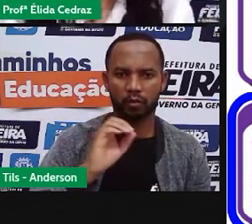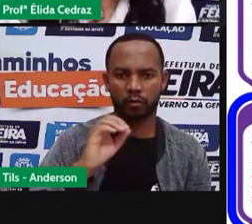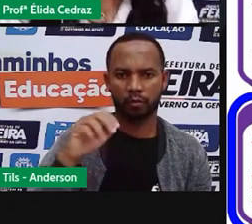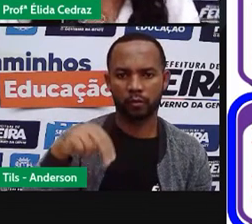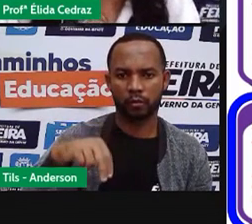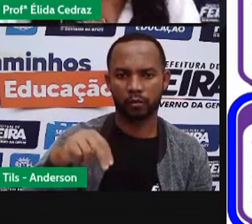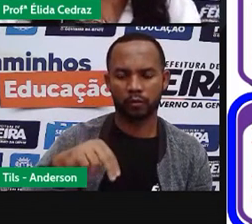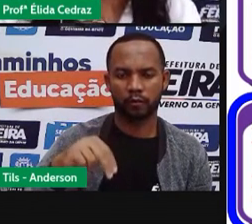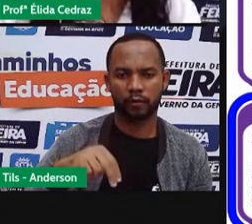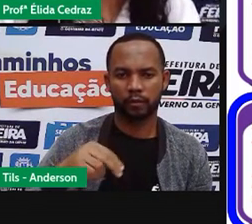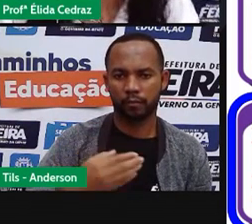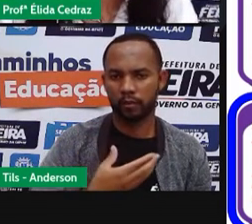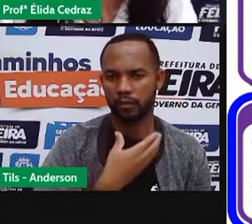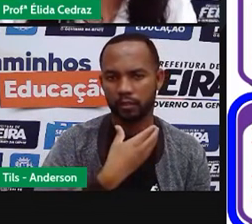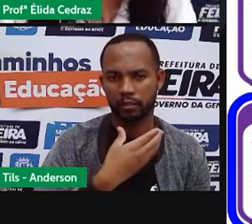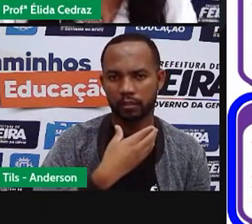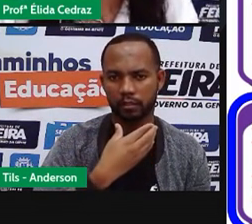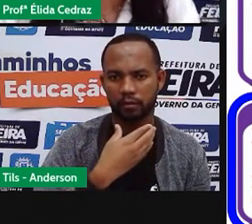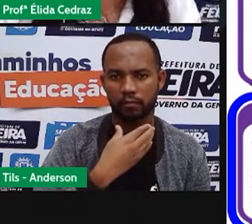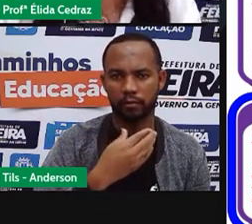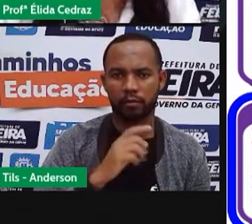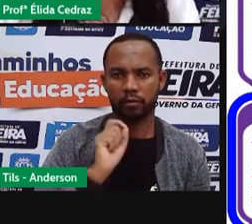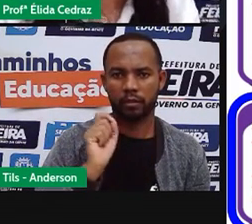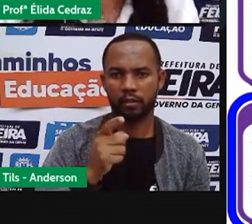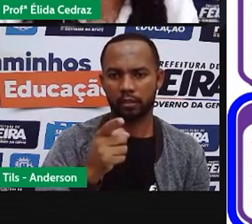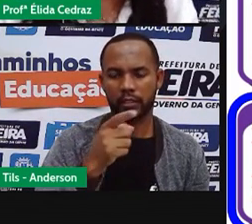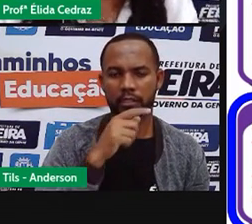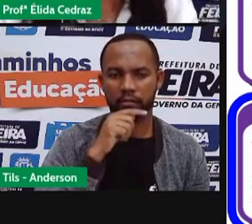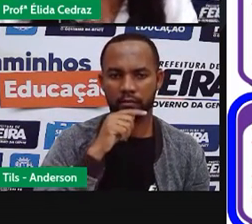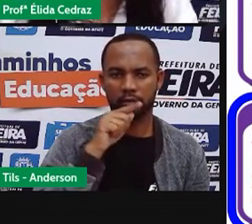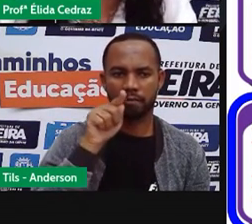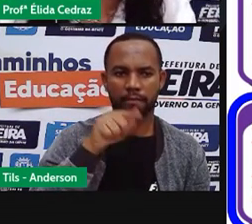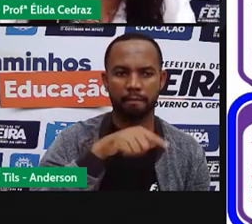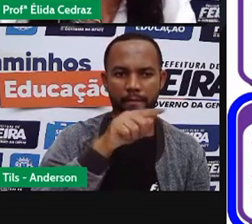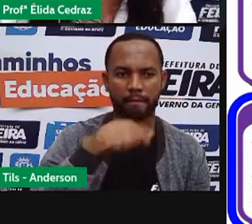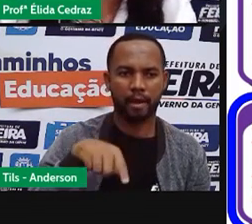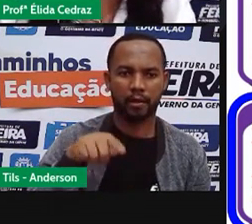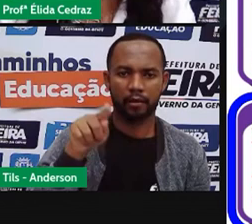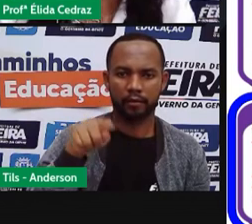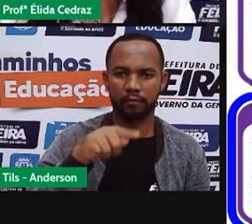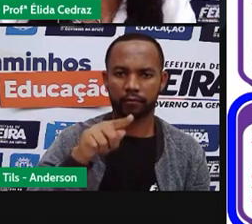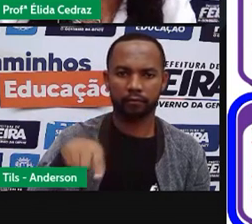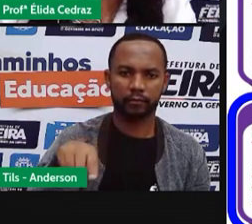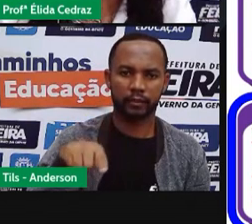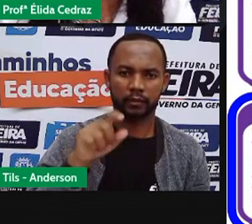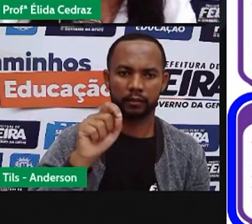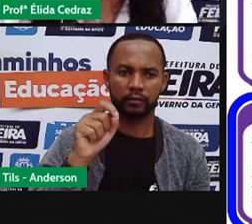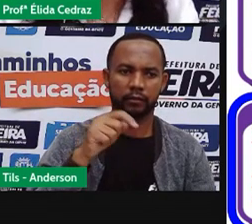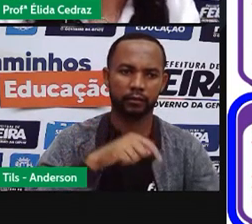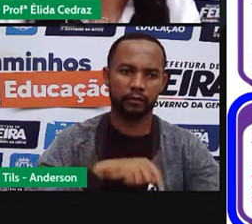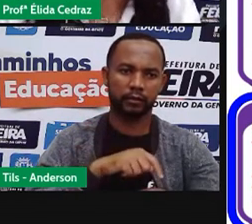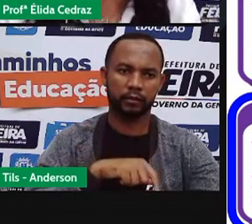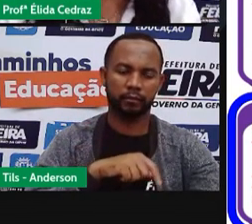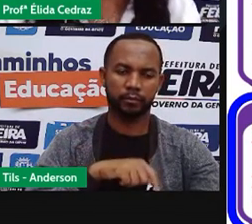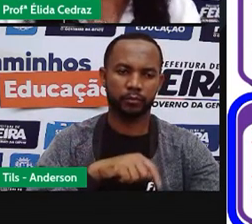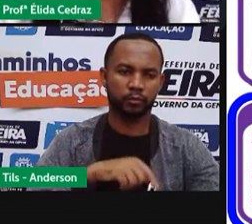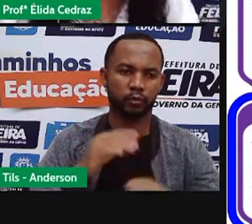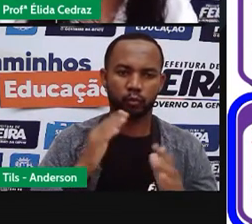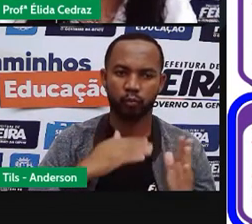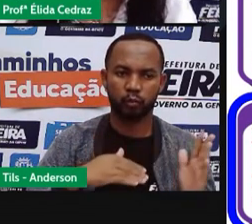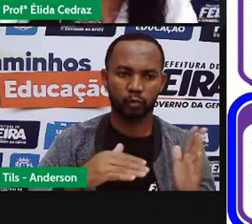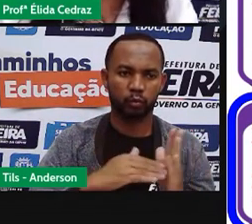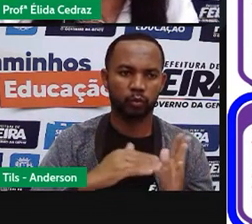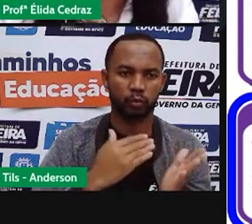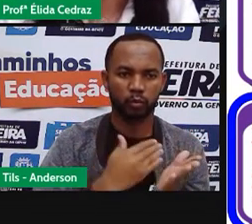essa também é uma das formas de nós marcarmos e registrarmos o tempo tudo começa